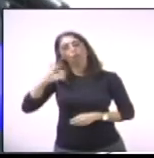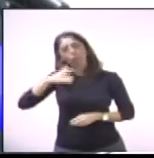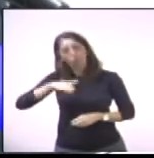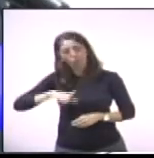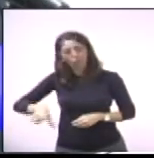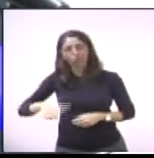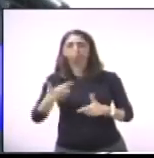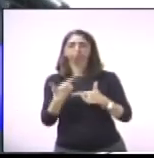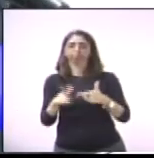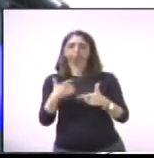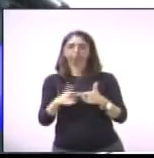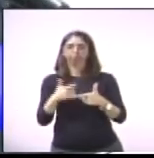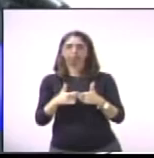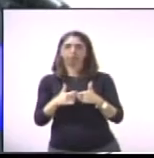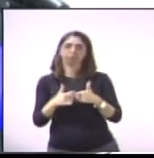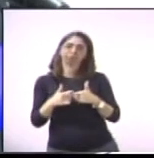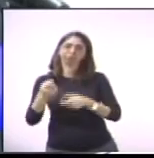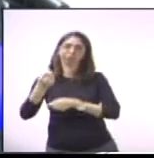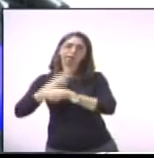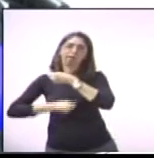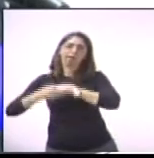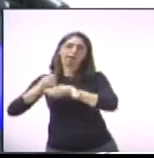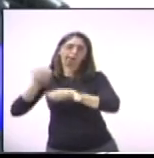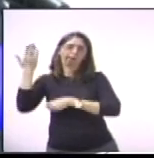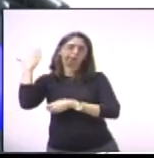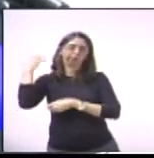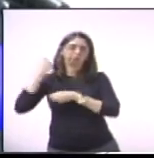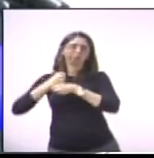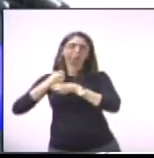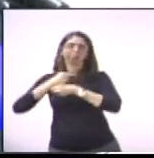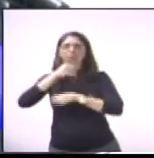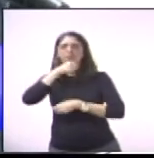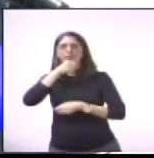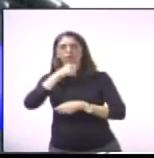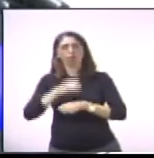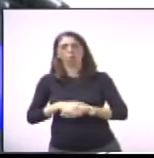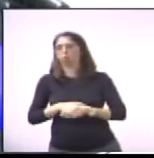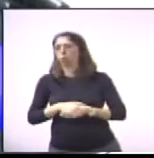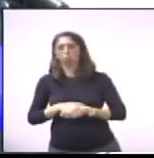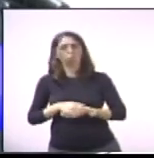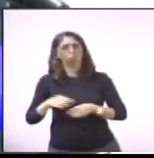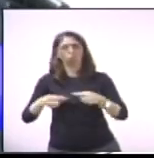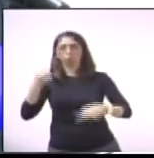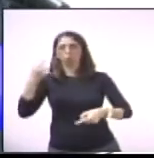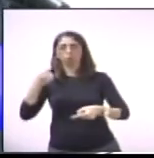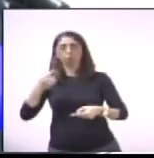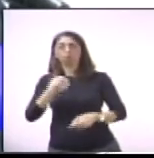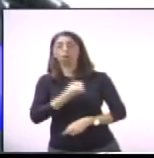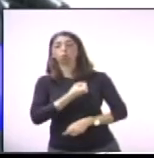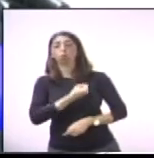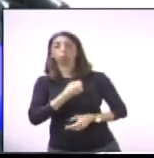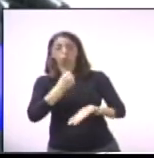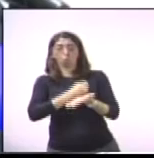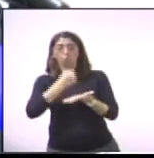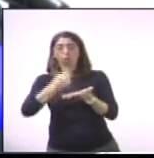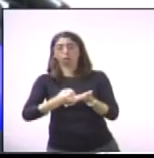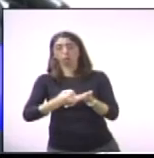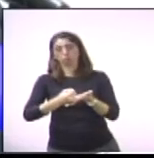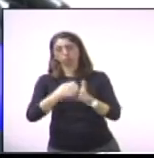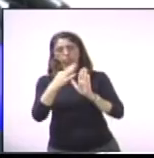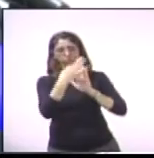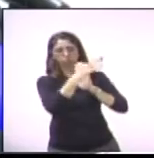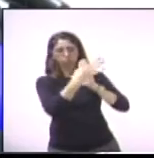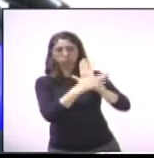do ano para que está em contrato, para que pudesse estar transportando as crianças do